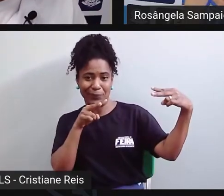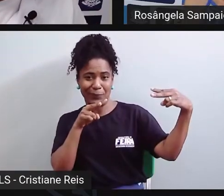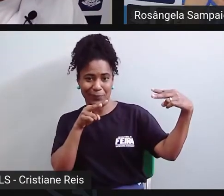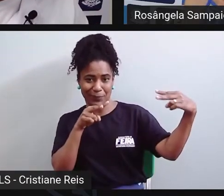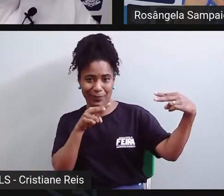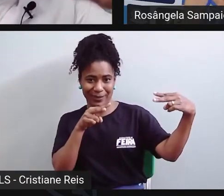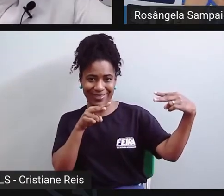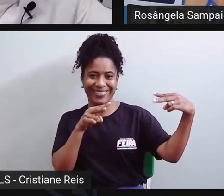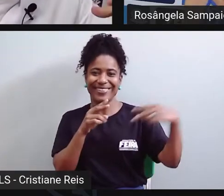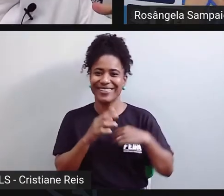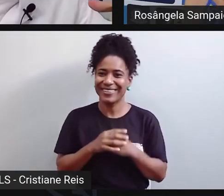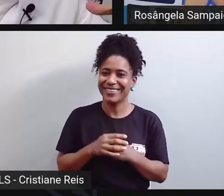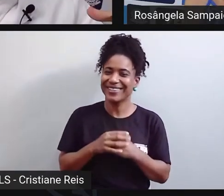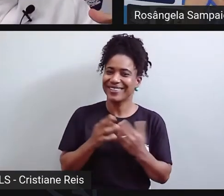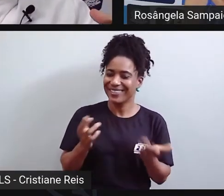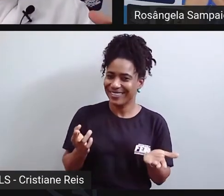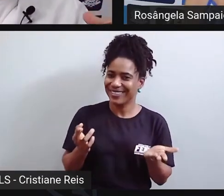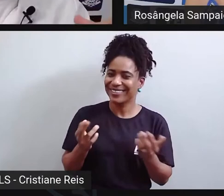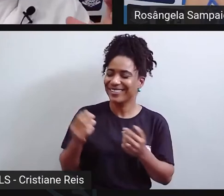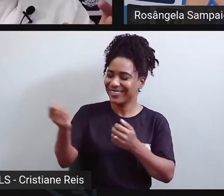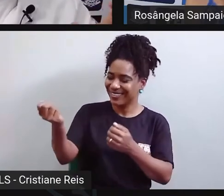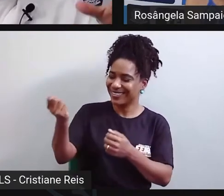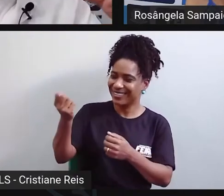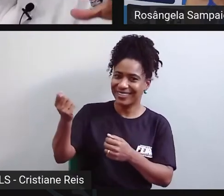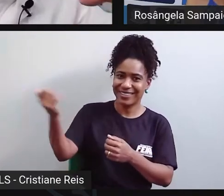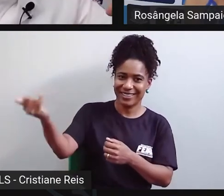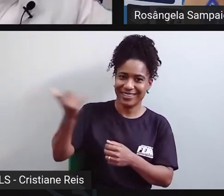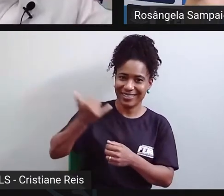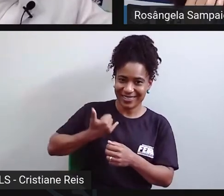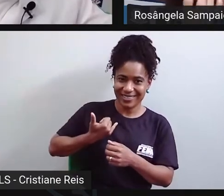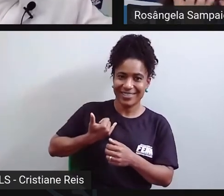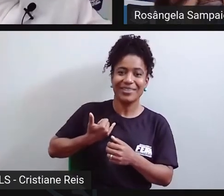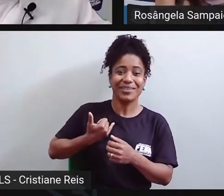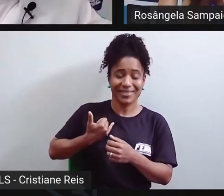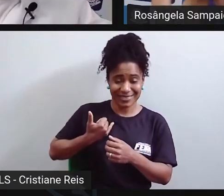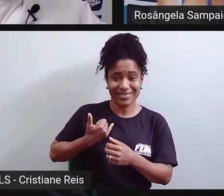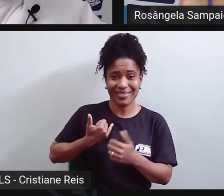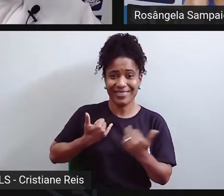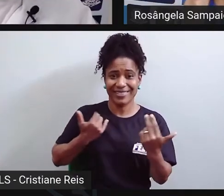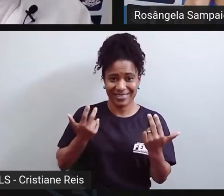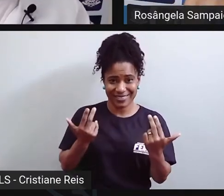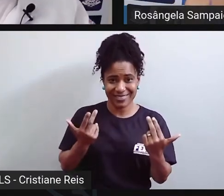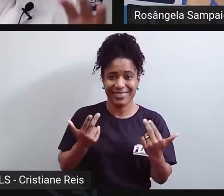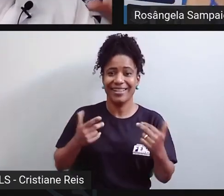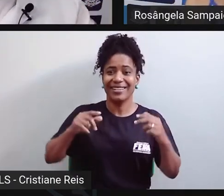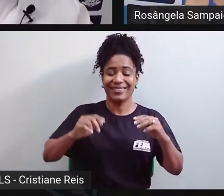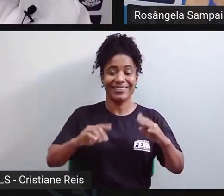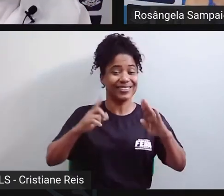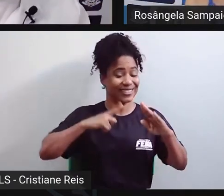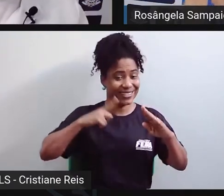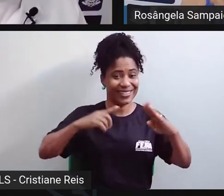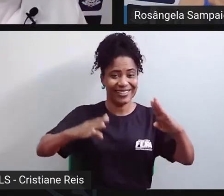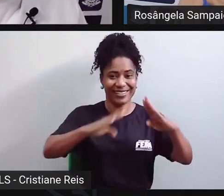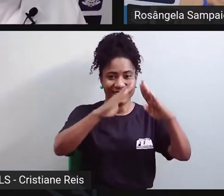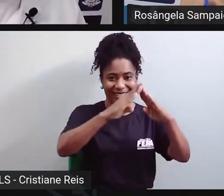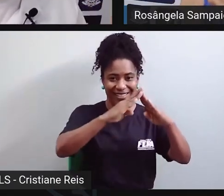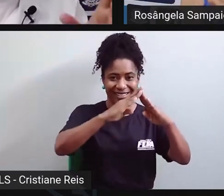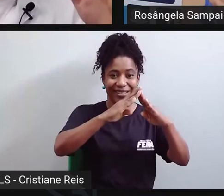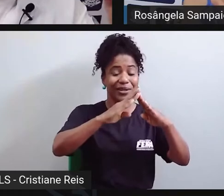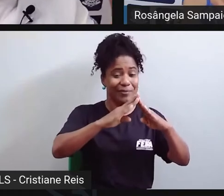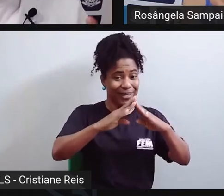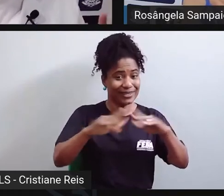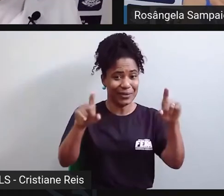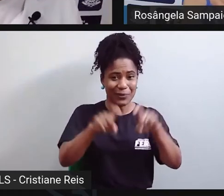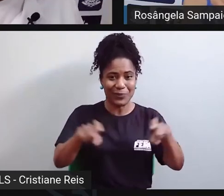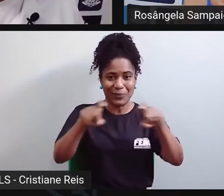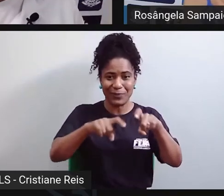chegou, né, que estamos no mesmo lugar, viu, pessoal? Nós estamos no mesmo prédio, só que estamos em salas separadas, cada